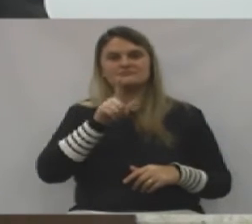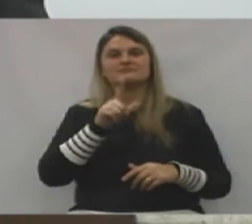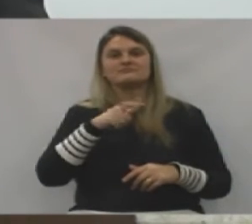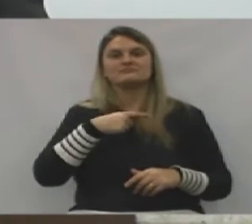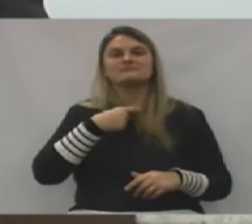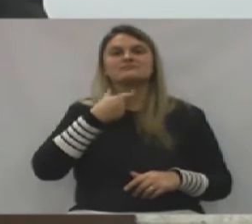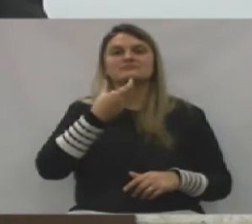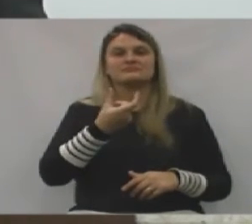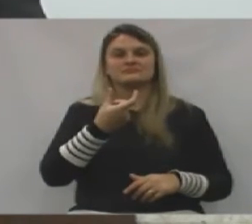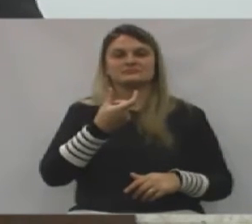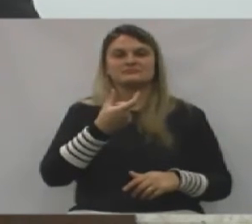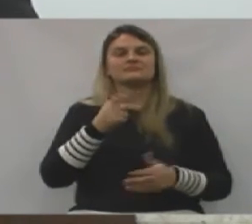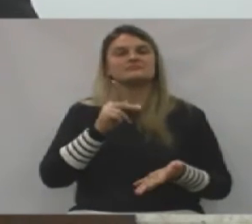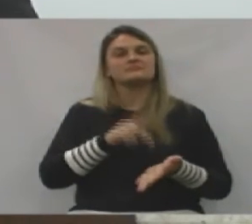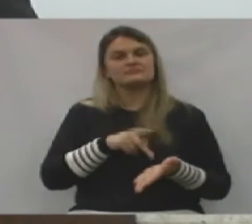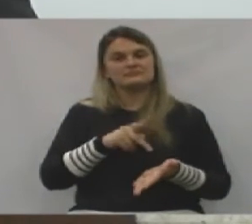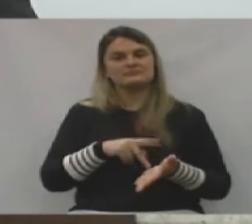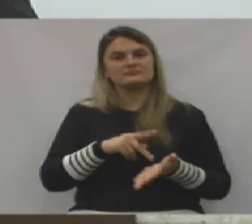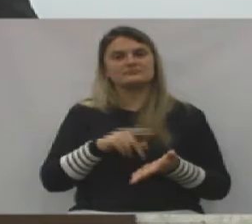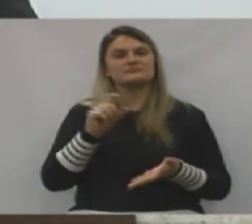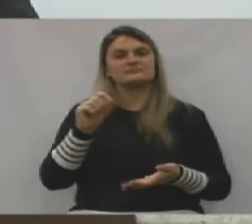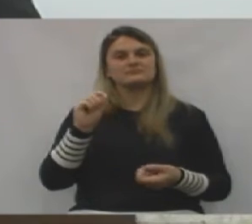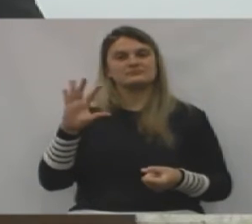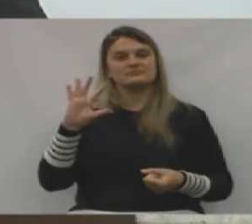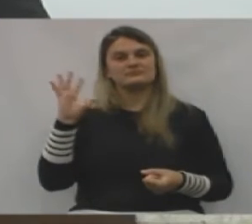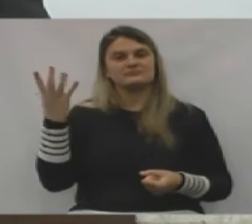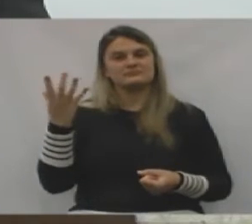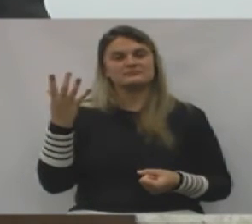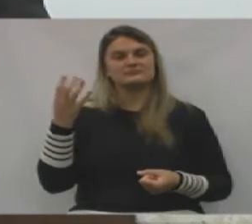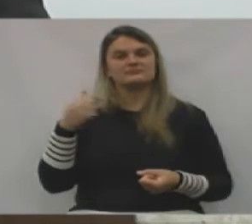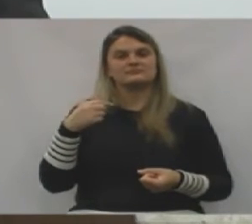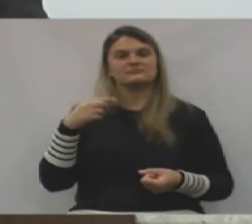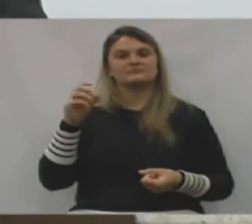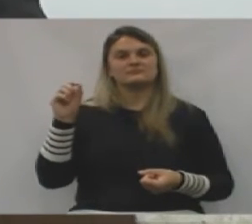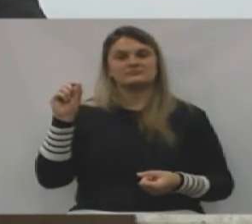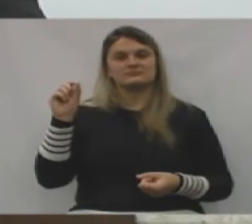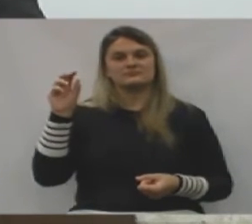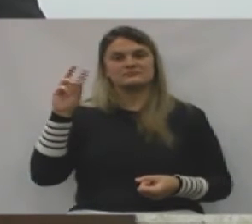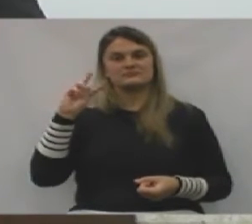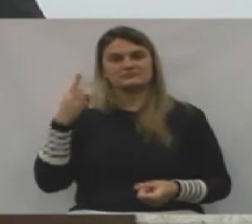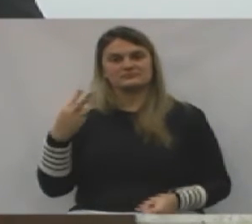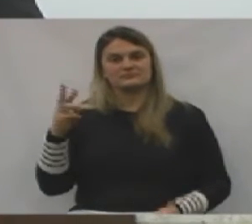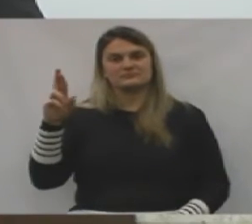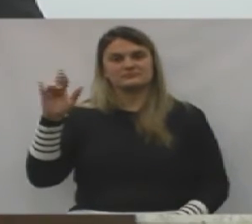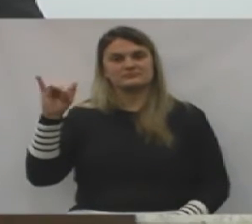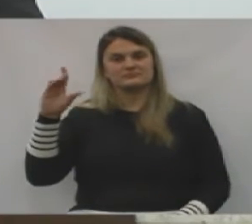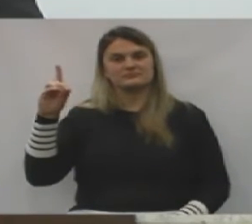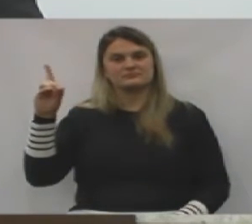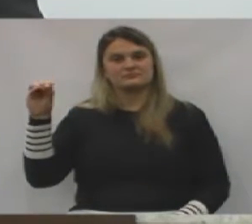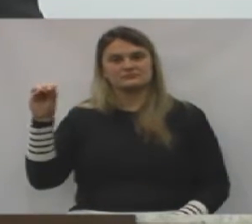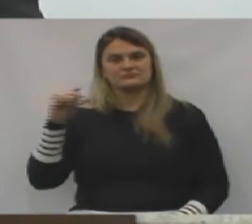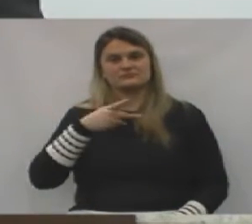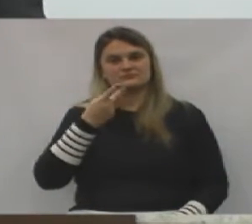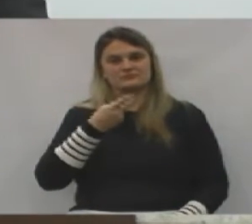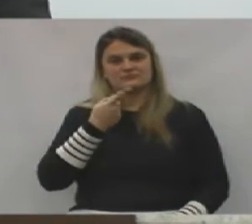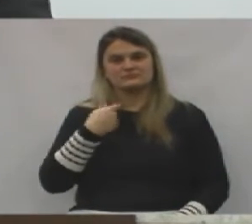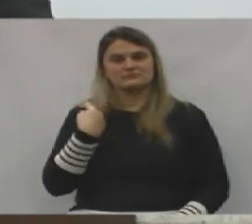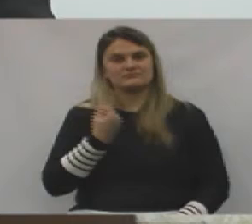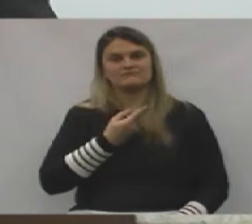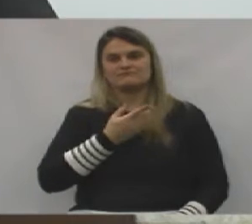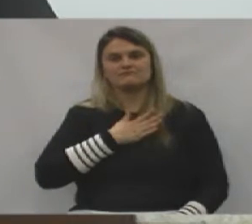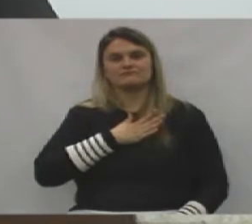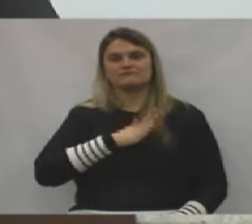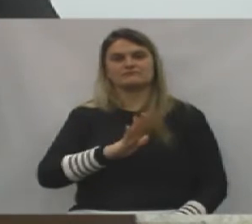voz. E realmente é isso que está acontecendo. O que o Sass falou, nós não